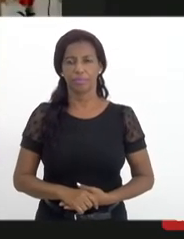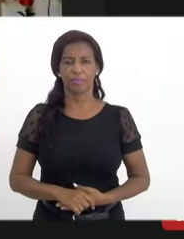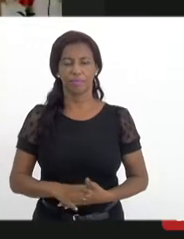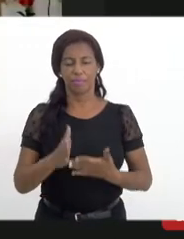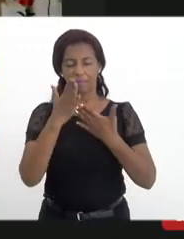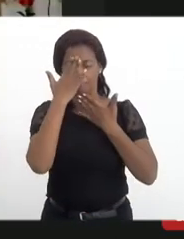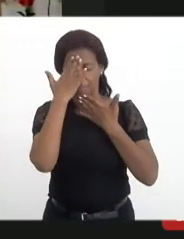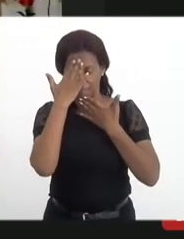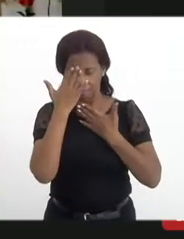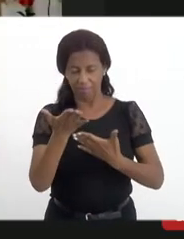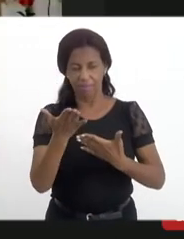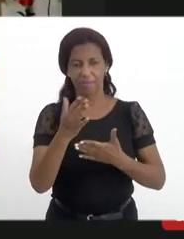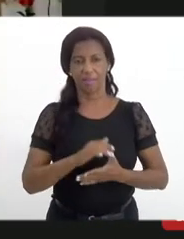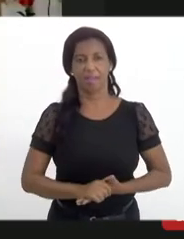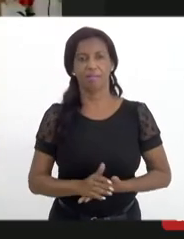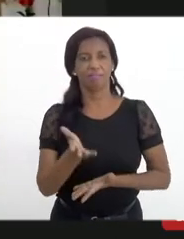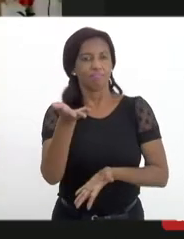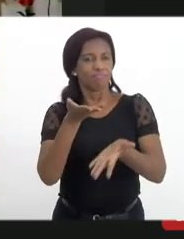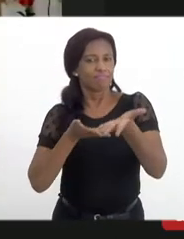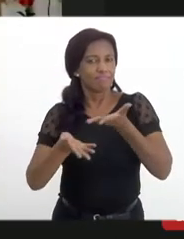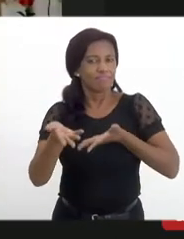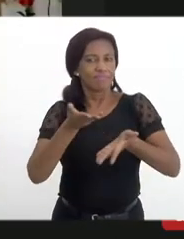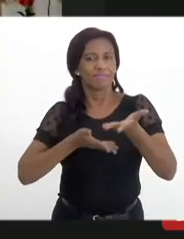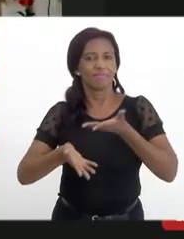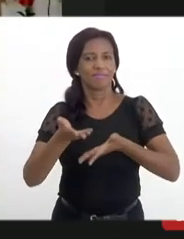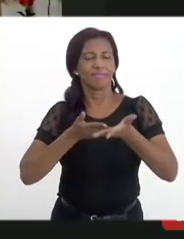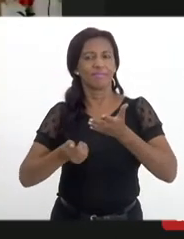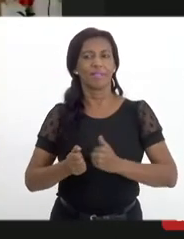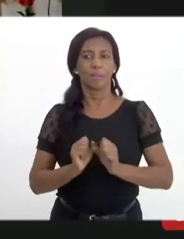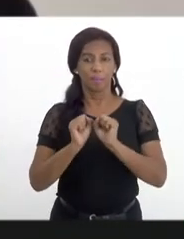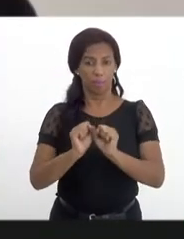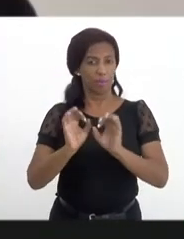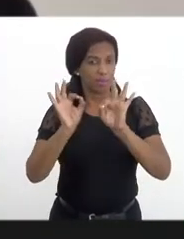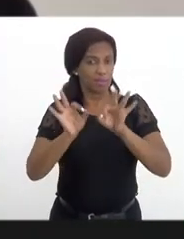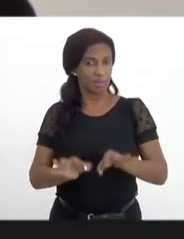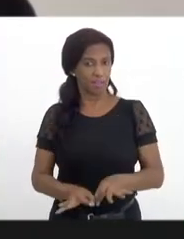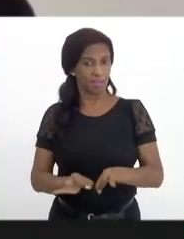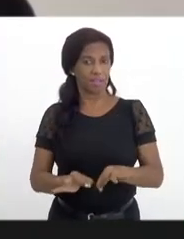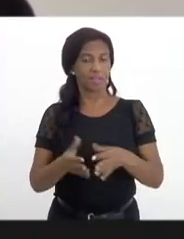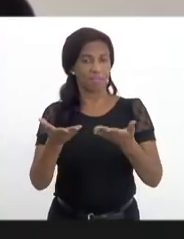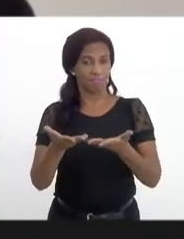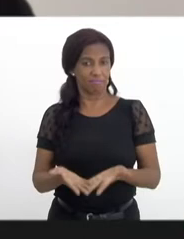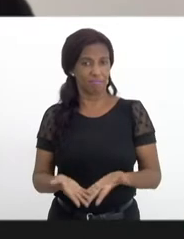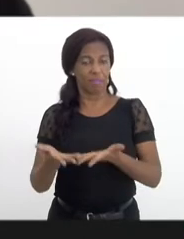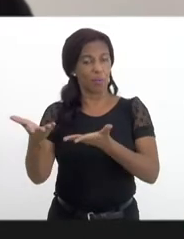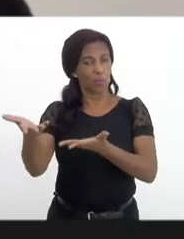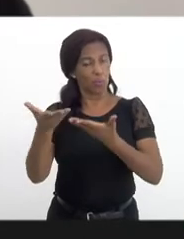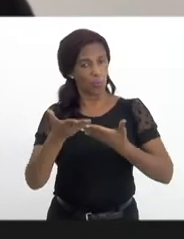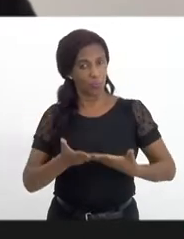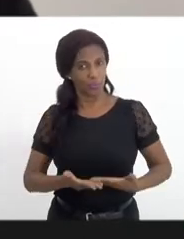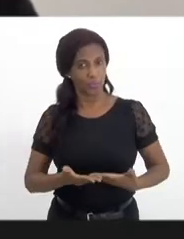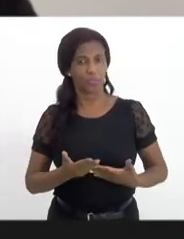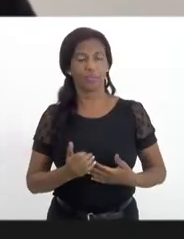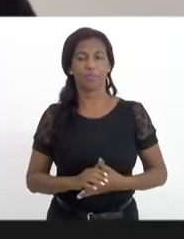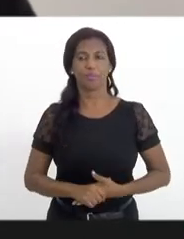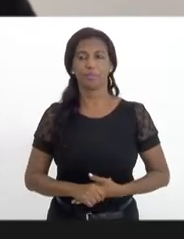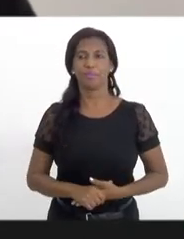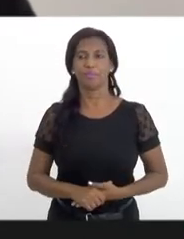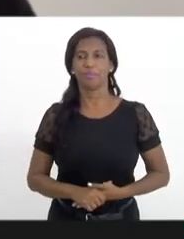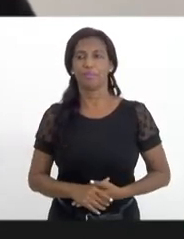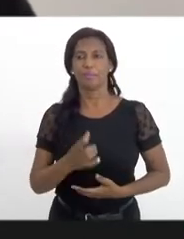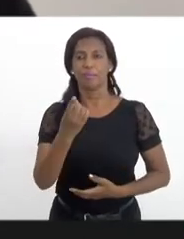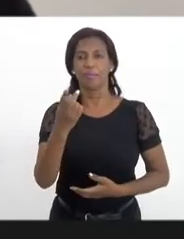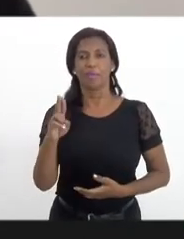Agradeço a interação e pode ter certeza que fica aí o convite da